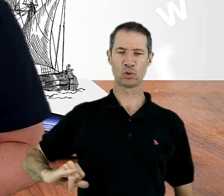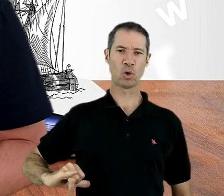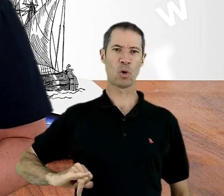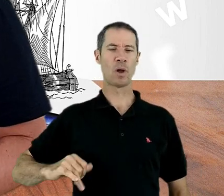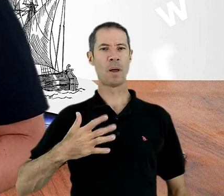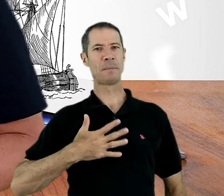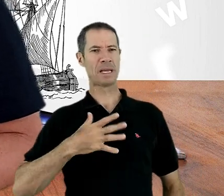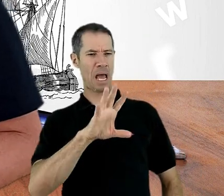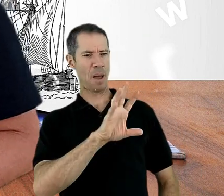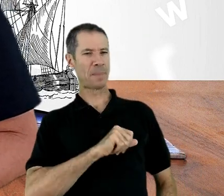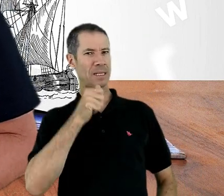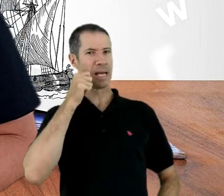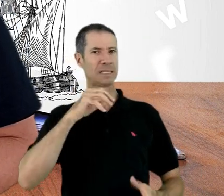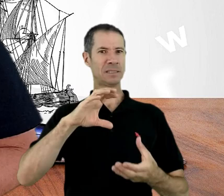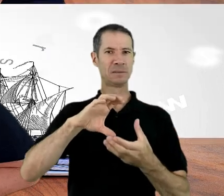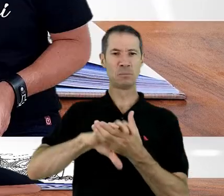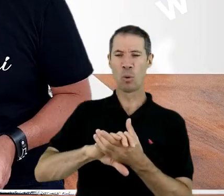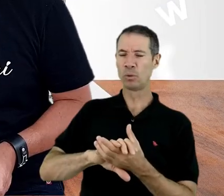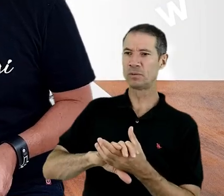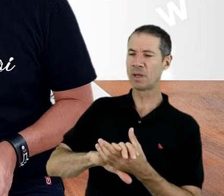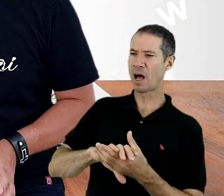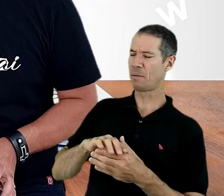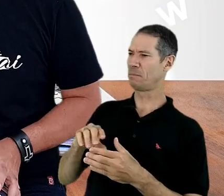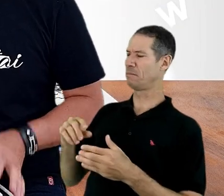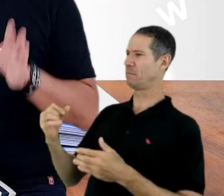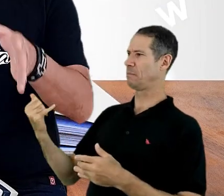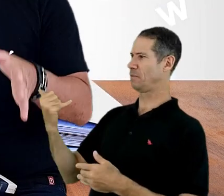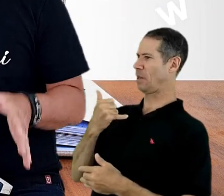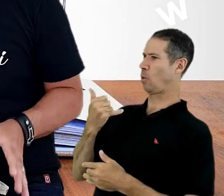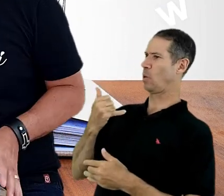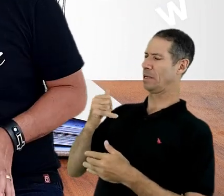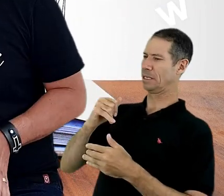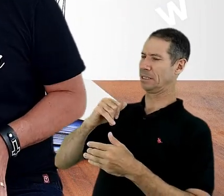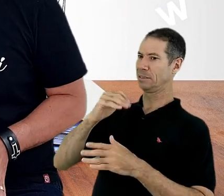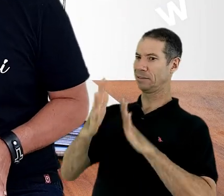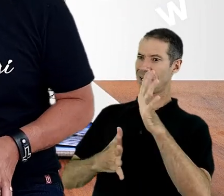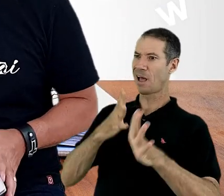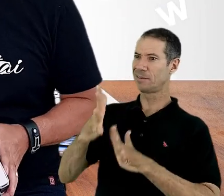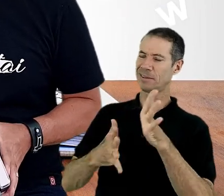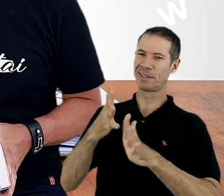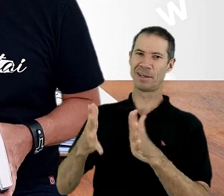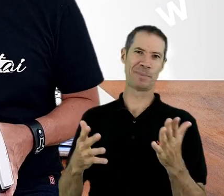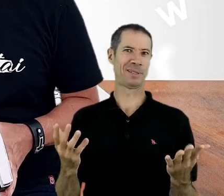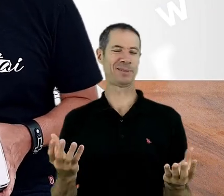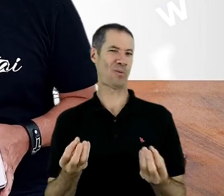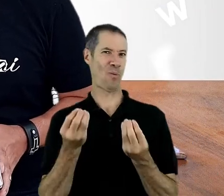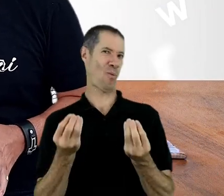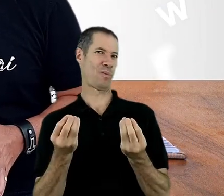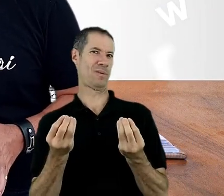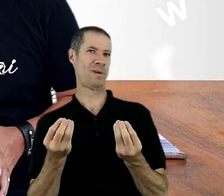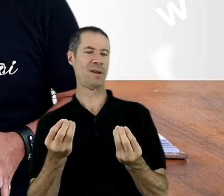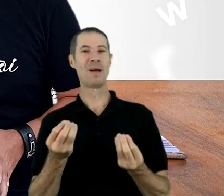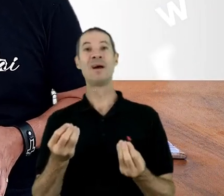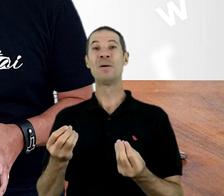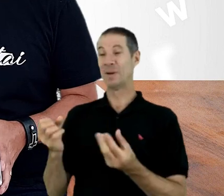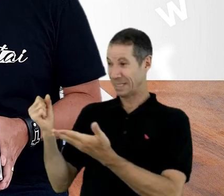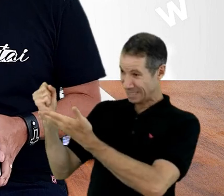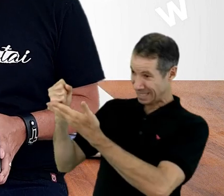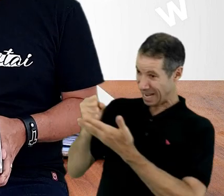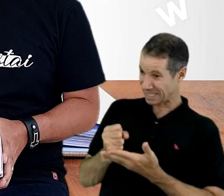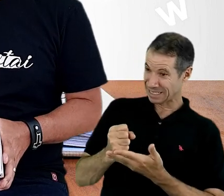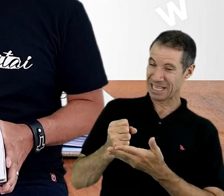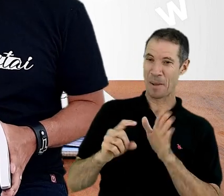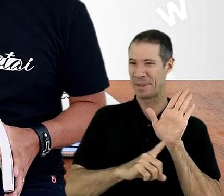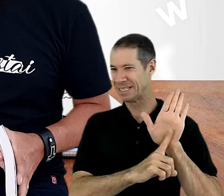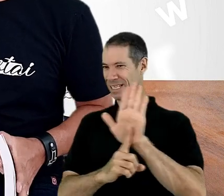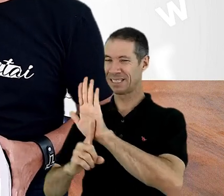chamou e falou assim, e as Libras? Então, nesta feita, eu quero trazer aqui o representante maior das Libras